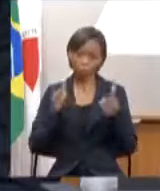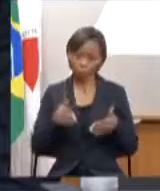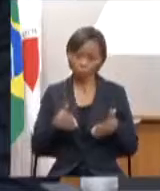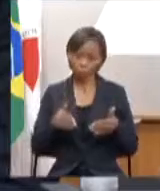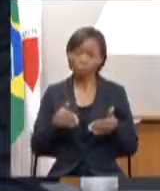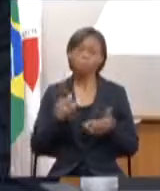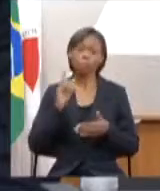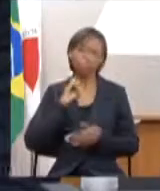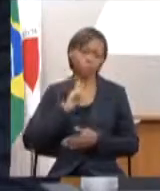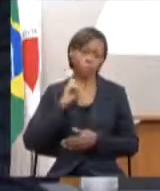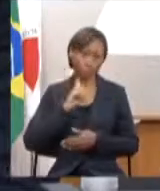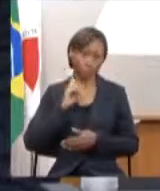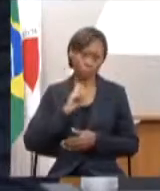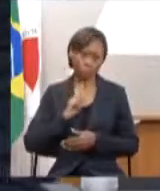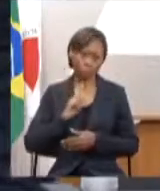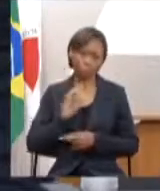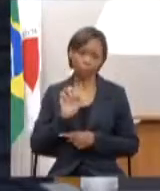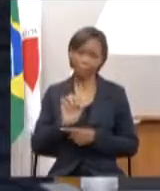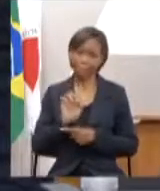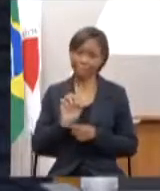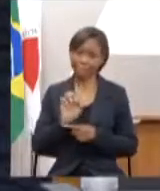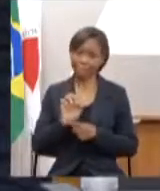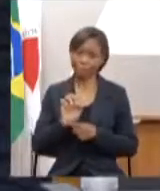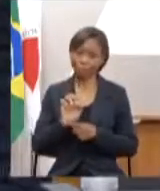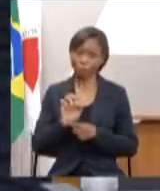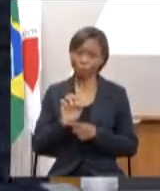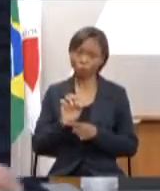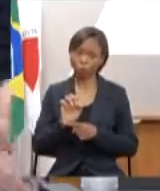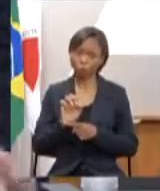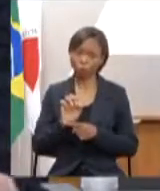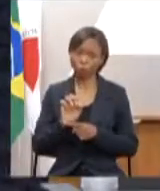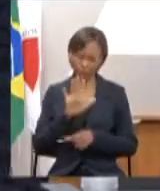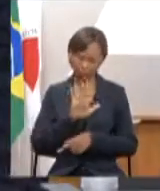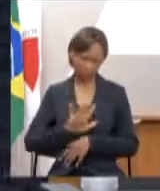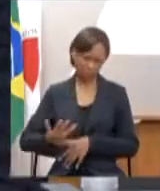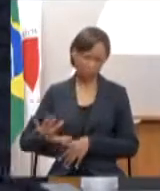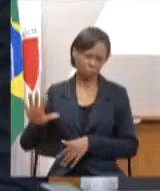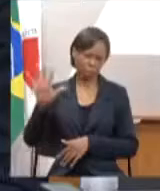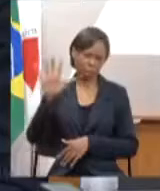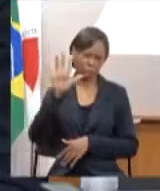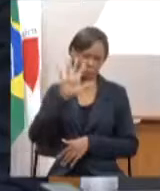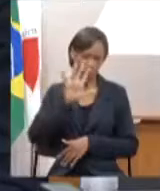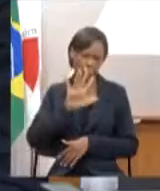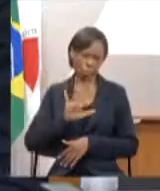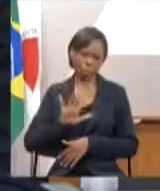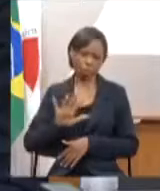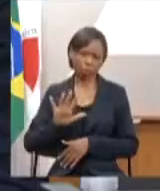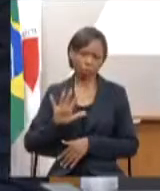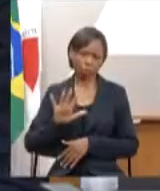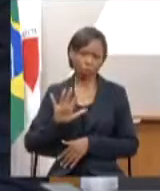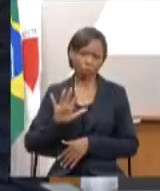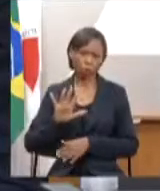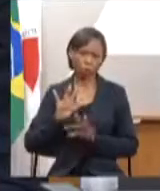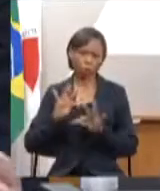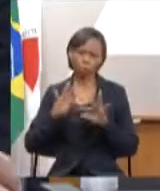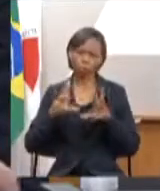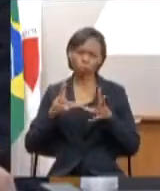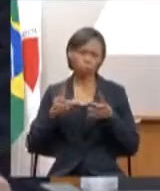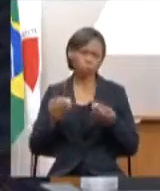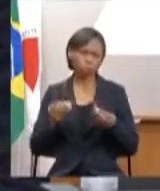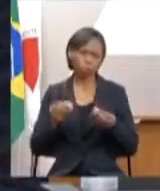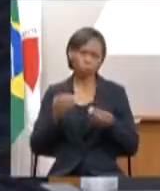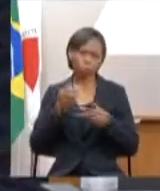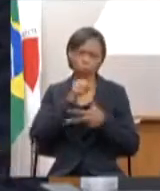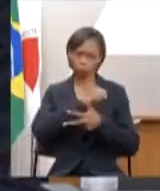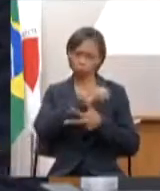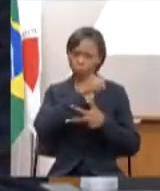o estado no sentido amplo que englobaria todos os poderes